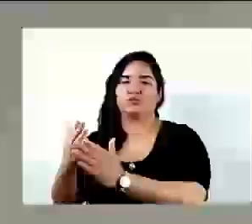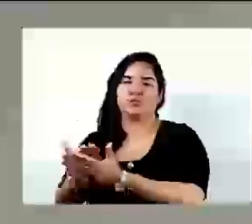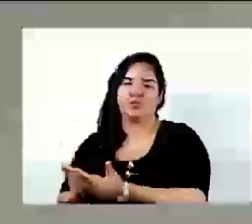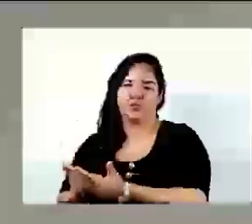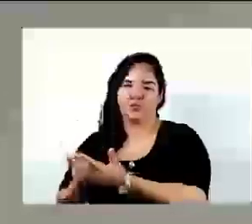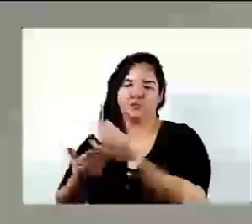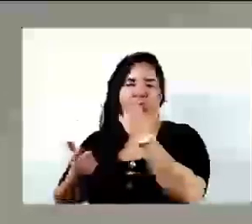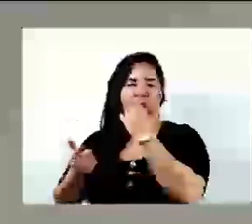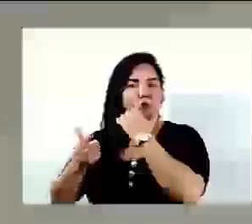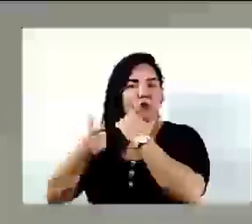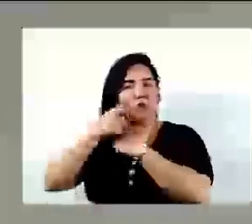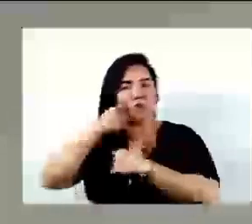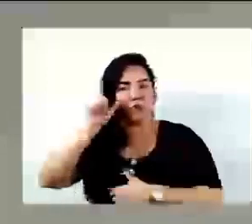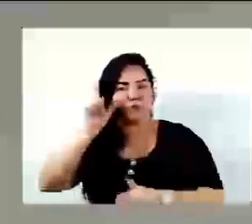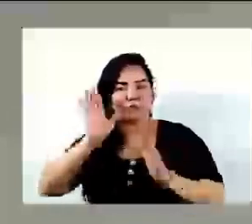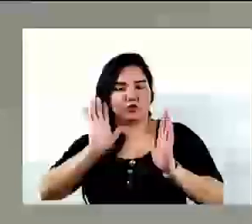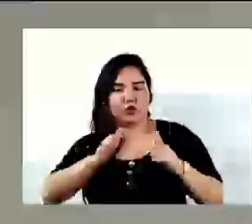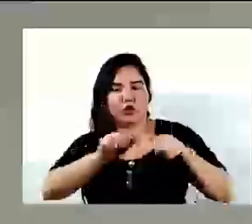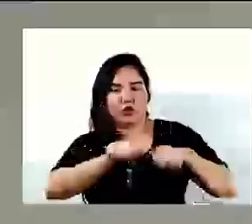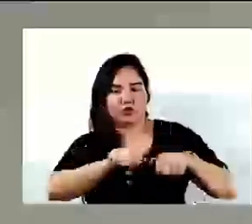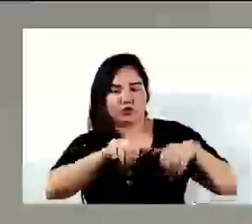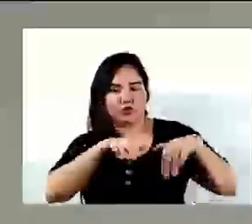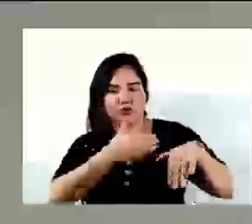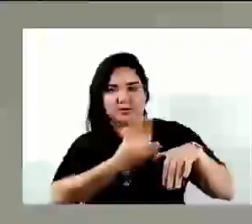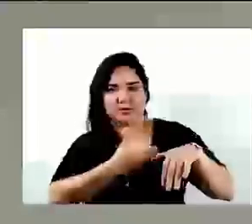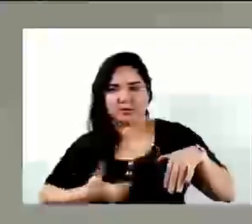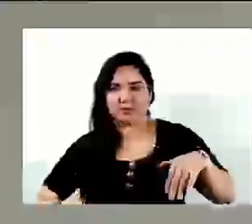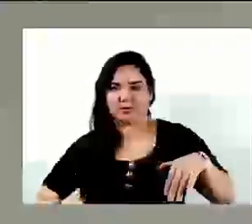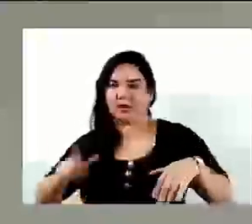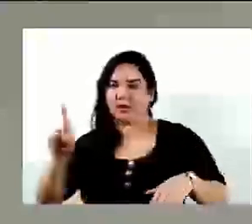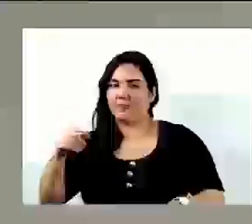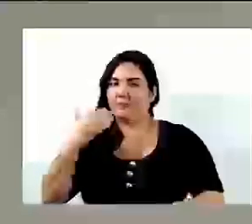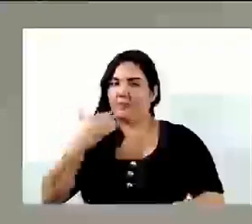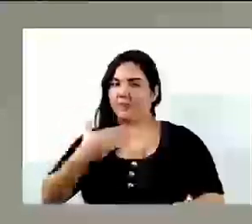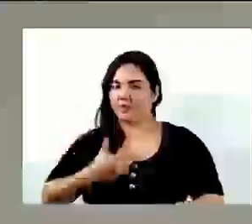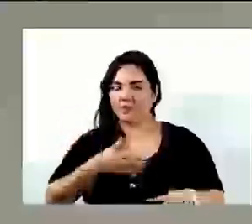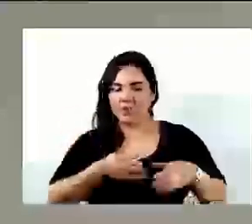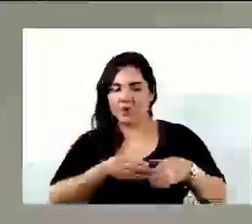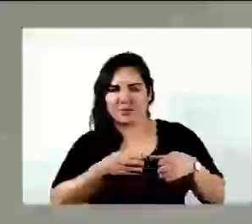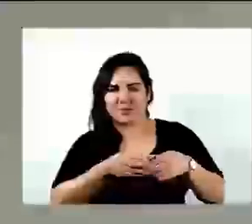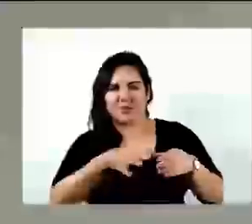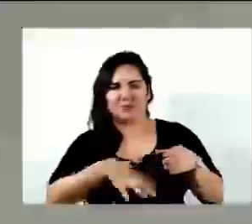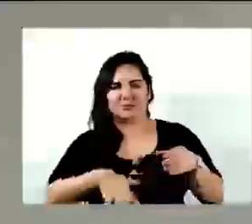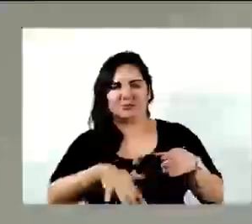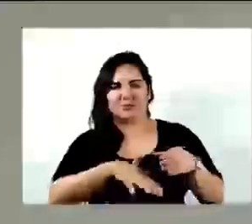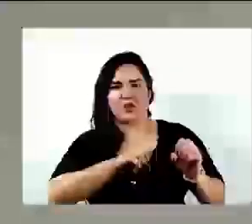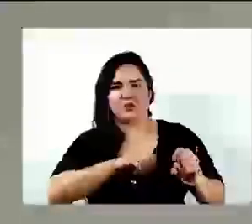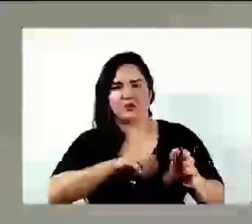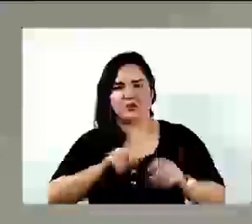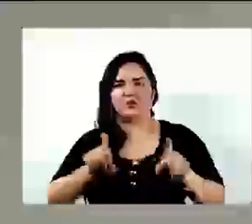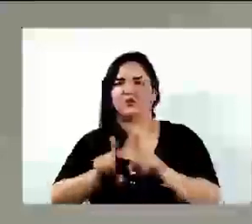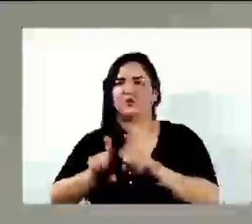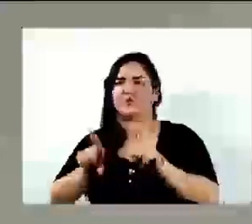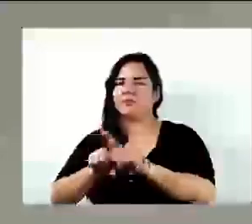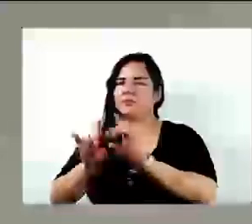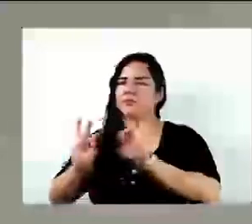Ontem, fizemos uma audiência pública provocada pela Comissão de Educação e, obviamente, por todos os vereadores,